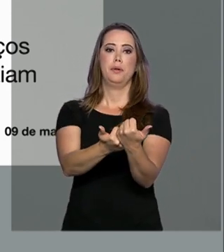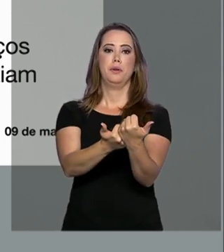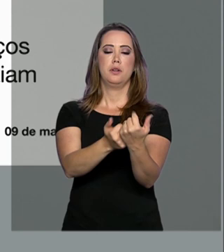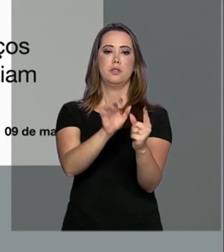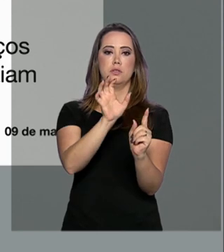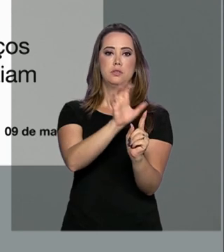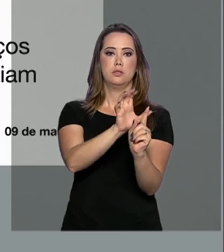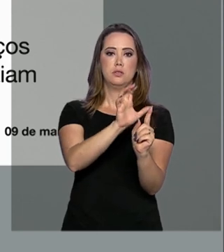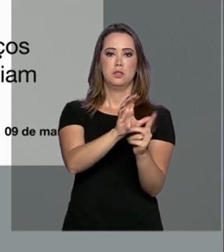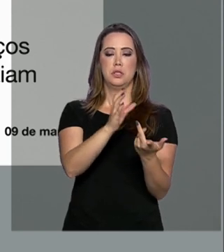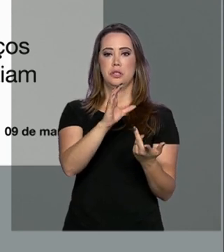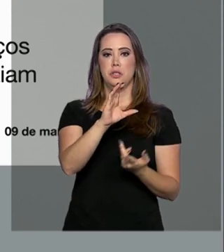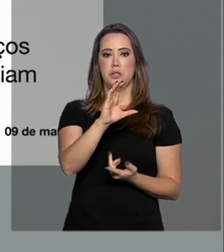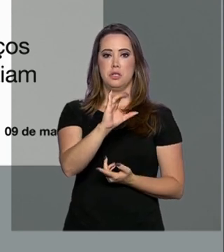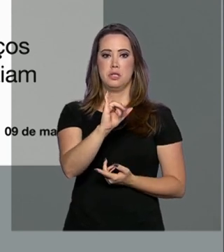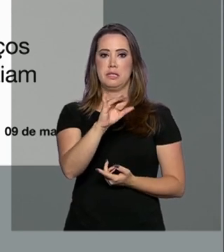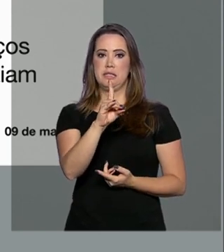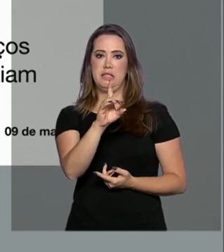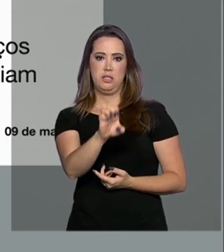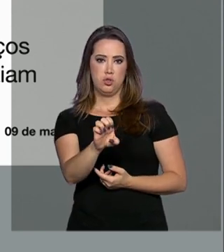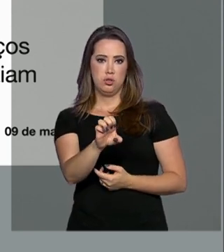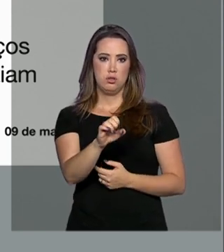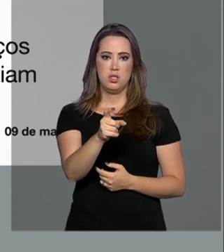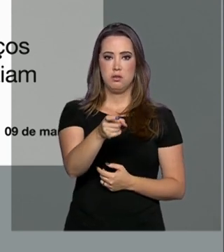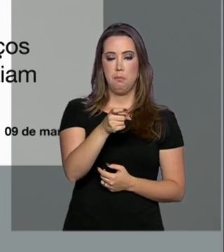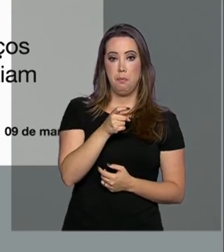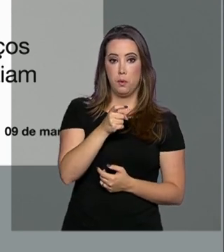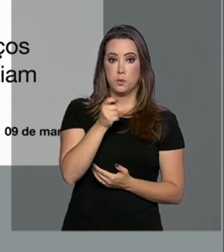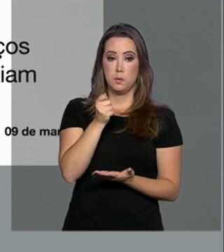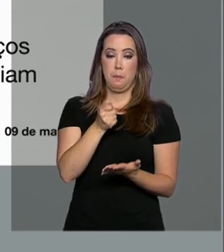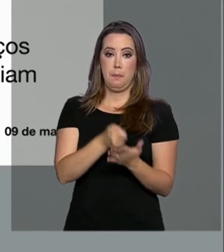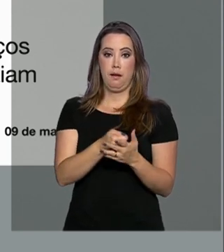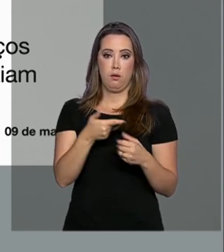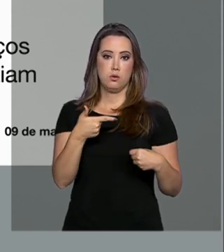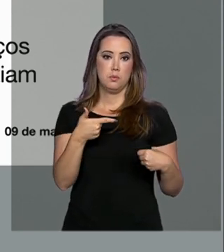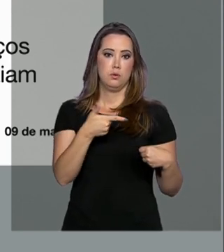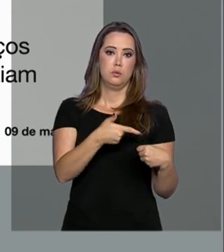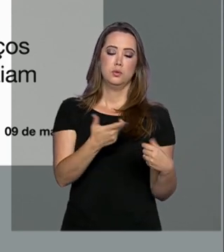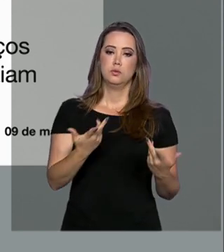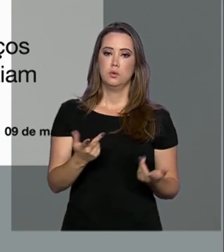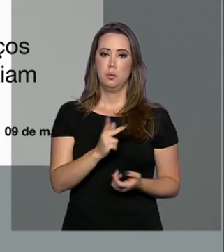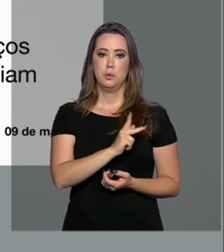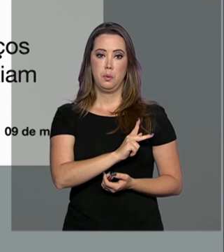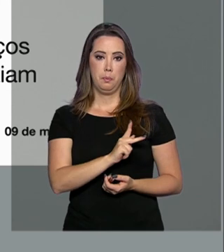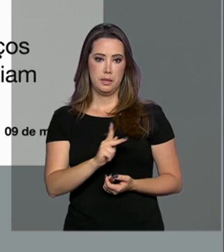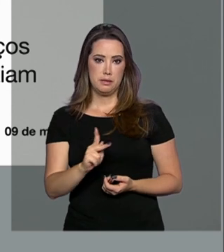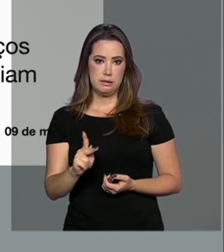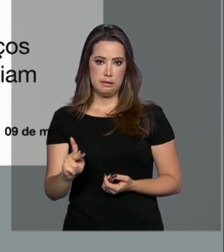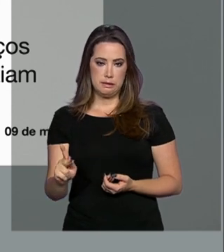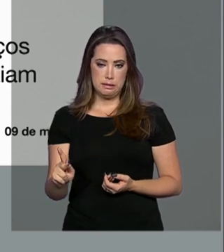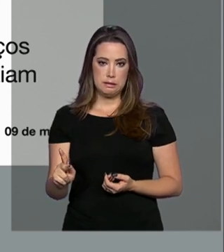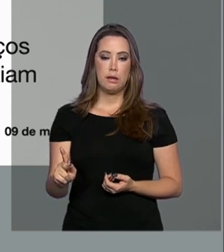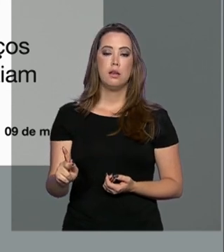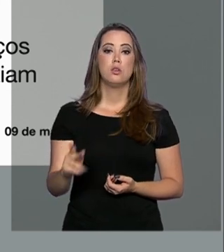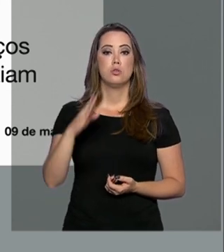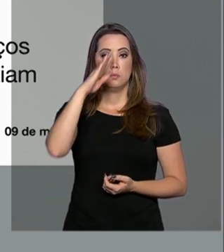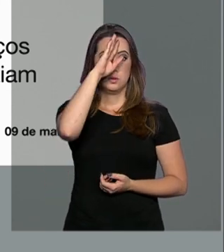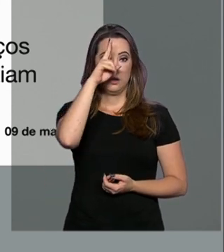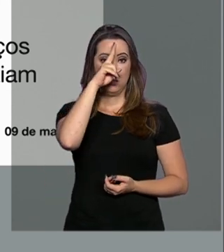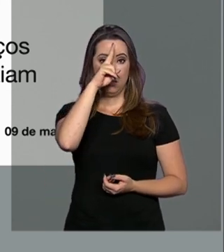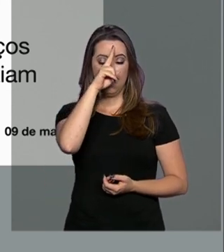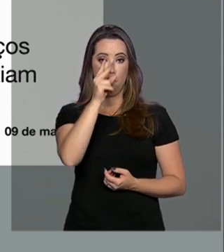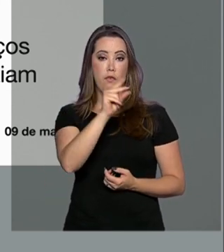intervenção no domínio econômico, a CID, imposto cobrado sobre os combustíveis. O presidente lembrou que o barril do